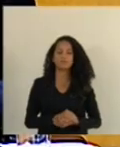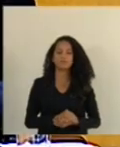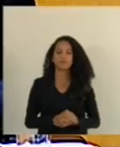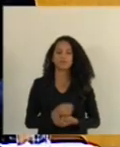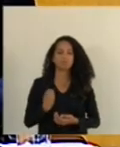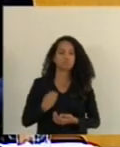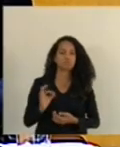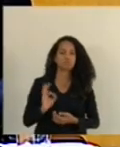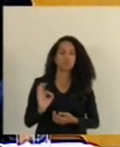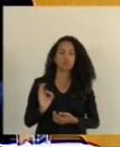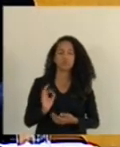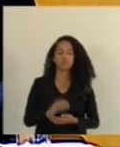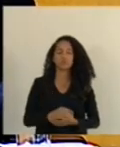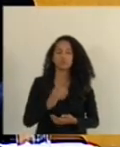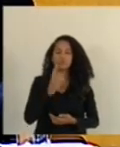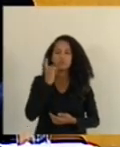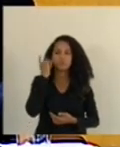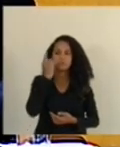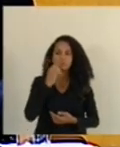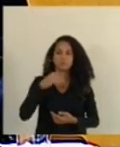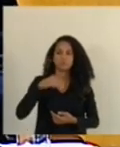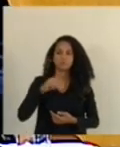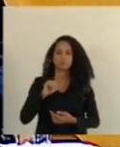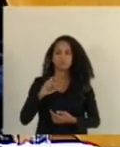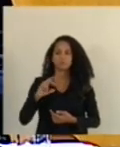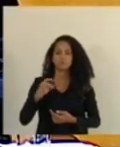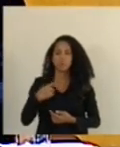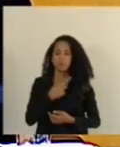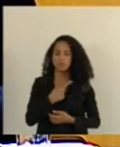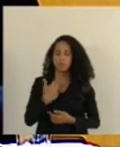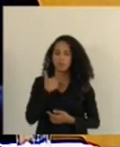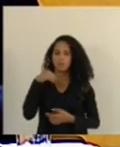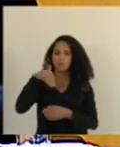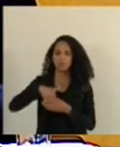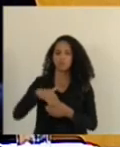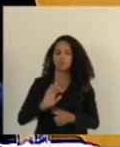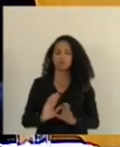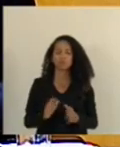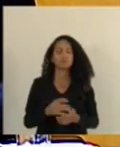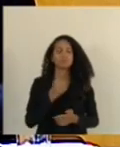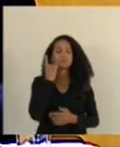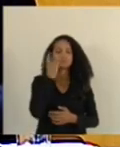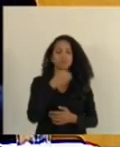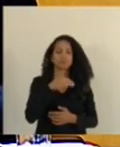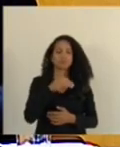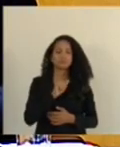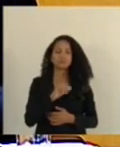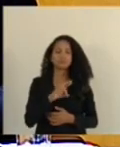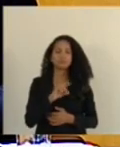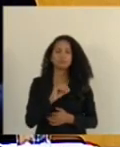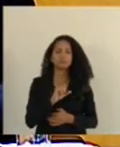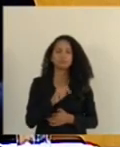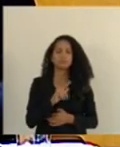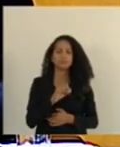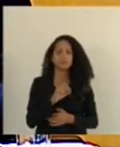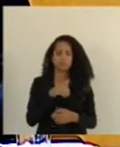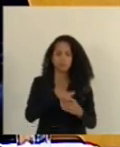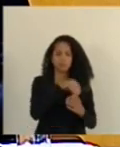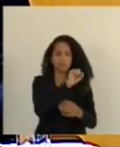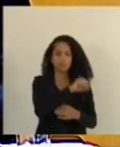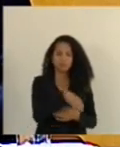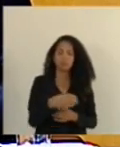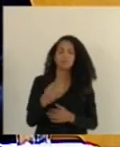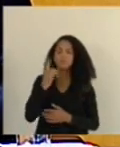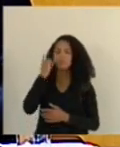Ausente. Deputado Marcelo Santos, presidente. Deputado Marcos Garcia? Voto sim, senhor presidente. Marcos Garcia vota sim. Deputado Marcos